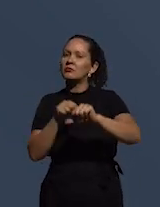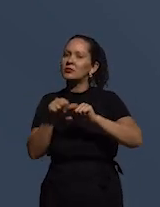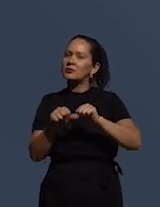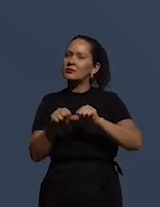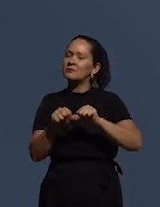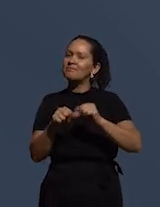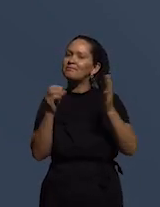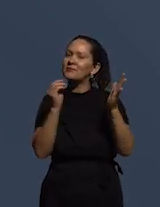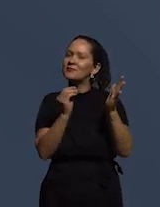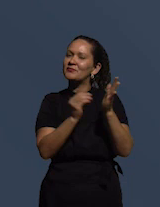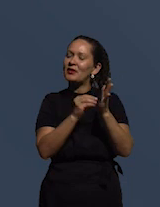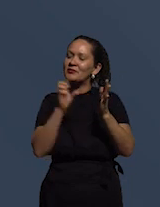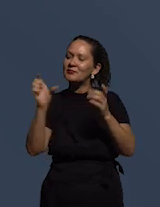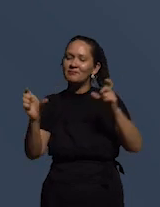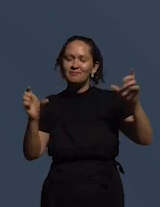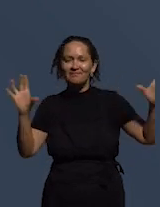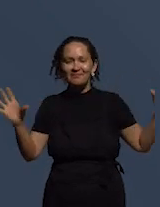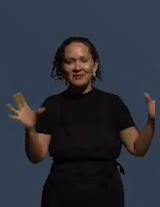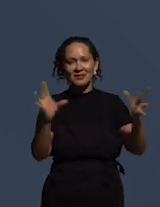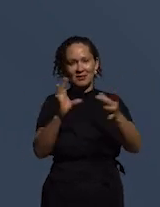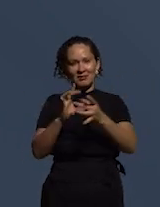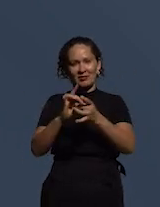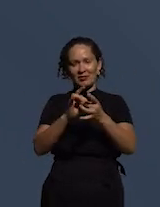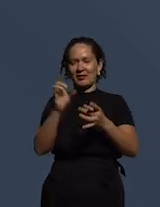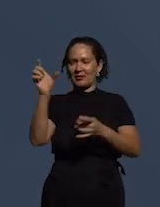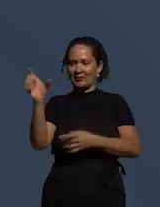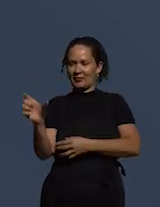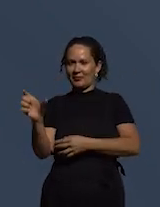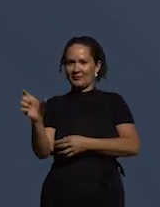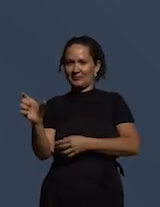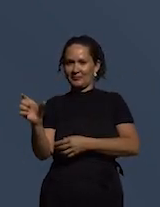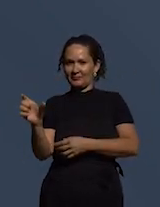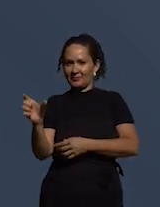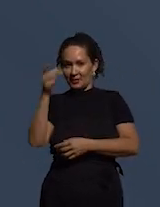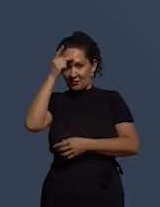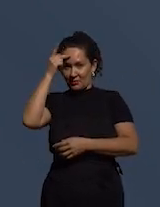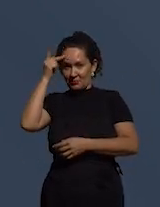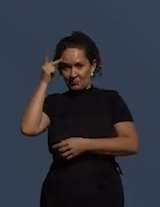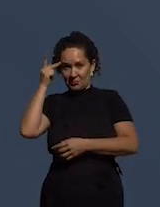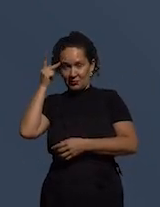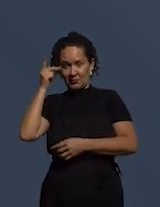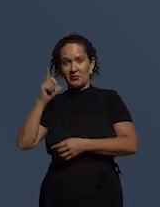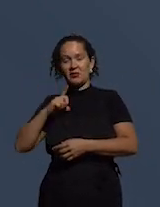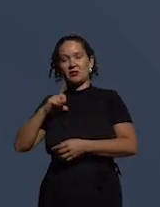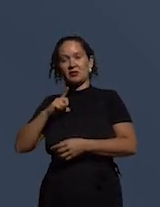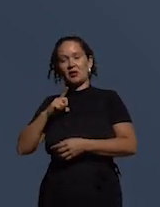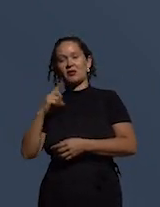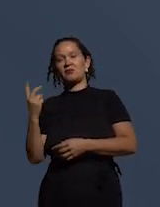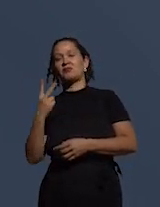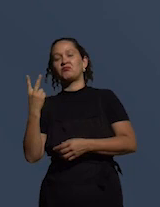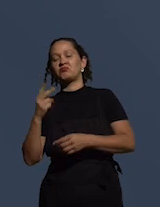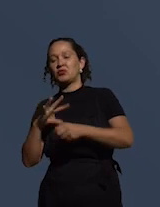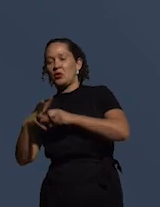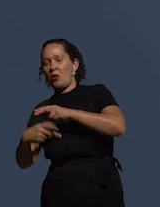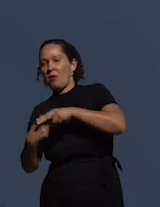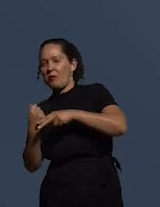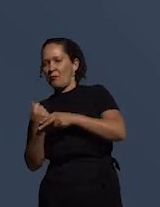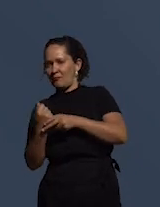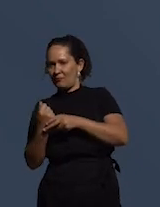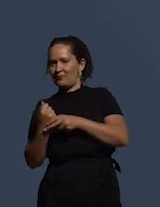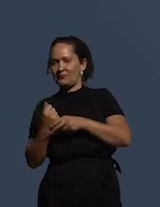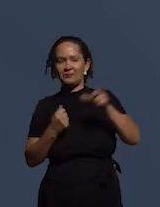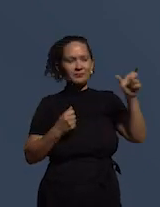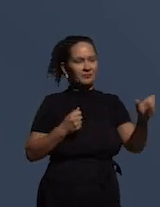fazer essa conexão entre aqueles que se beneficiam pela corrupção e